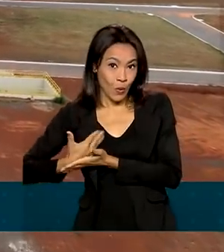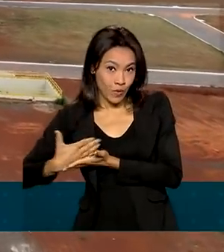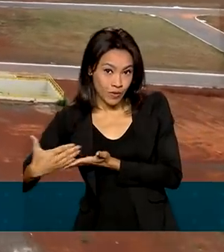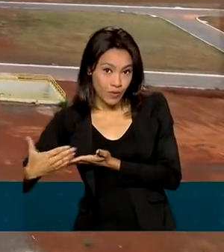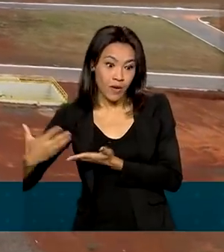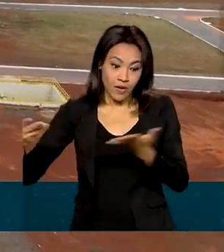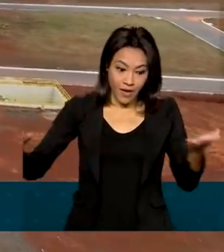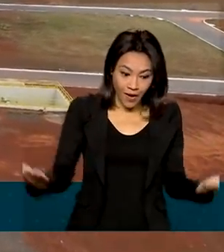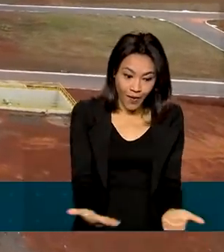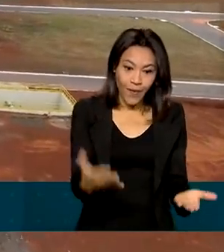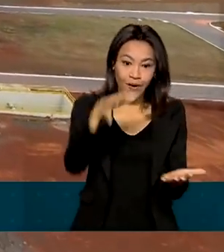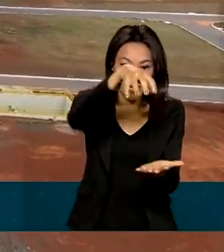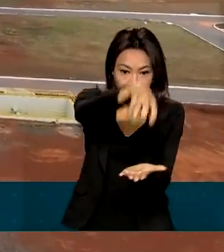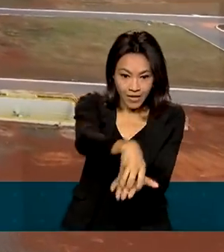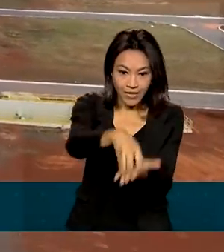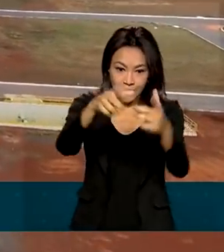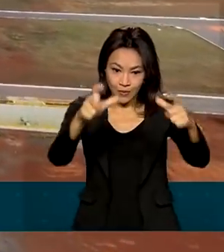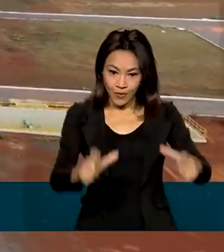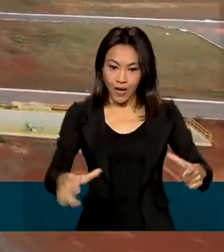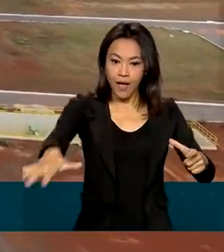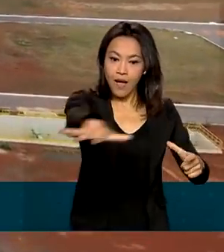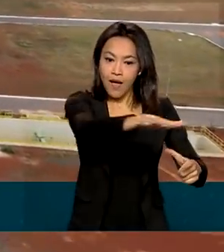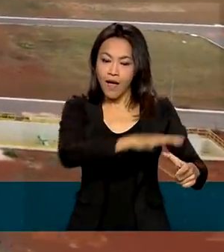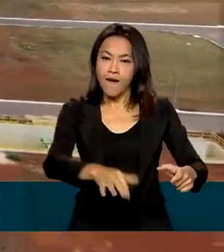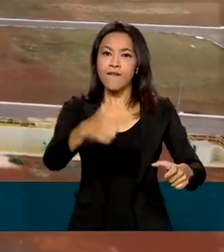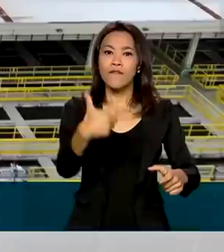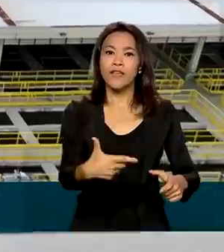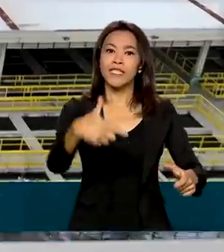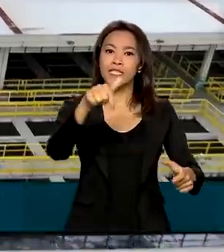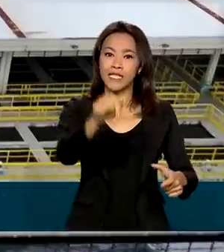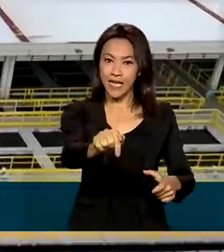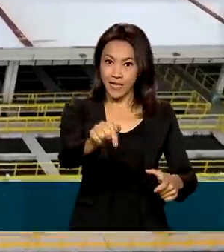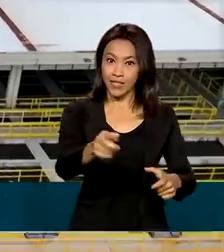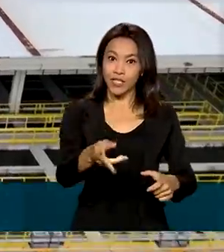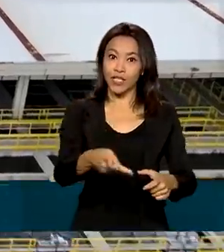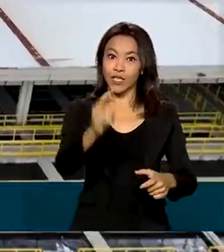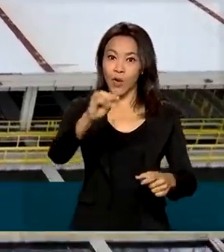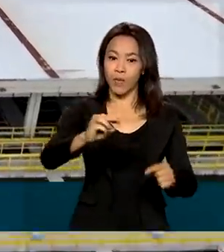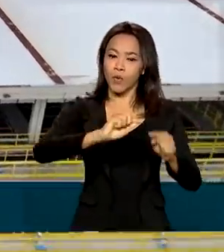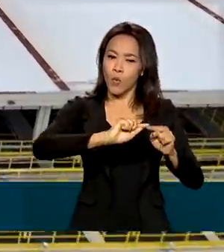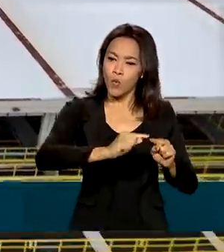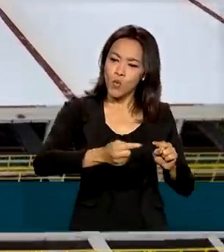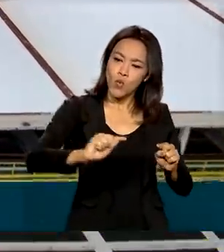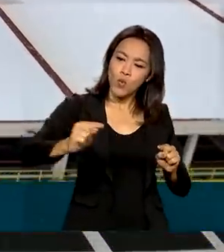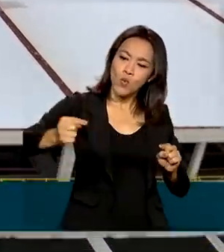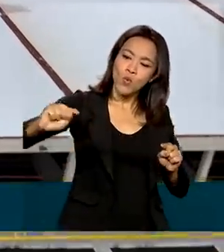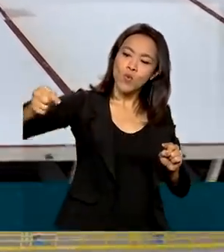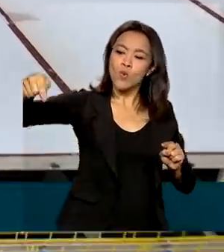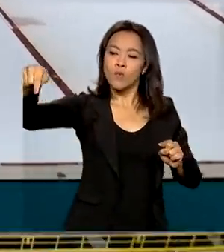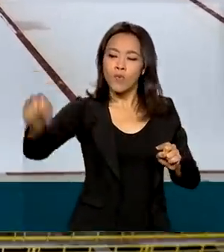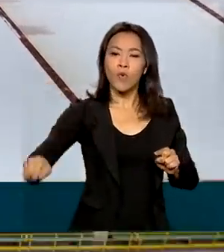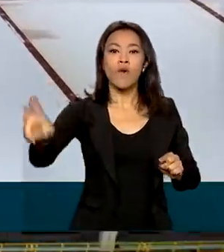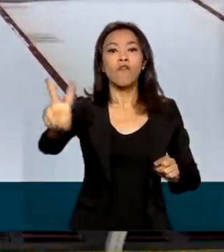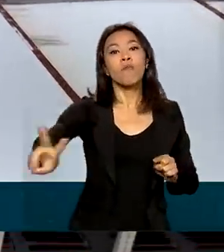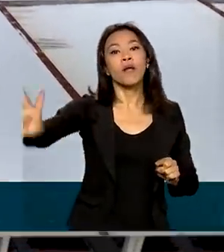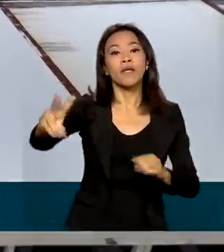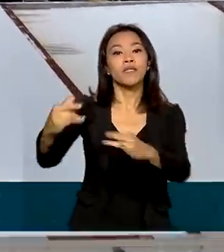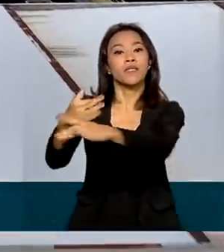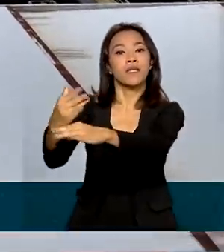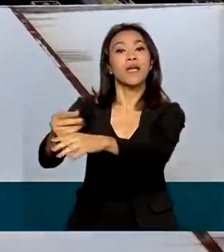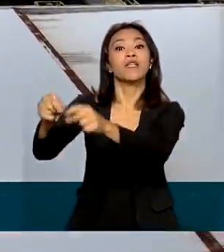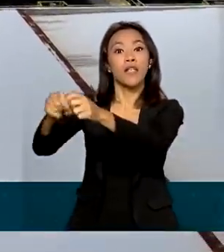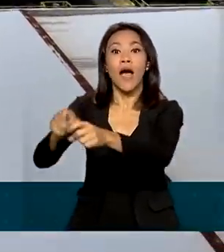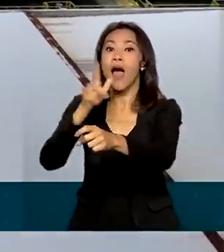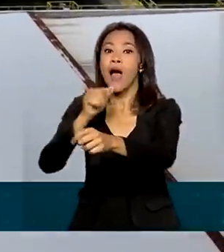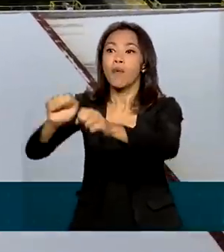em Corumbá 4 segue por 27 quilômetros até a estação de Valparaíso, de onde será distribuída. A tubulação neste percurso